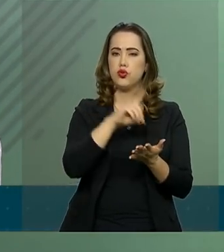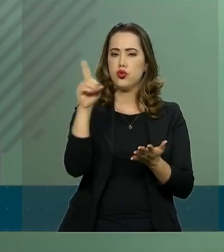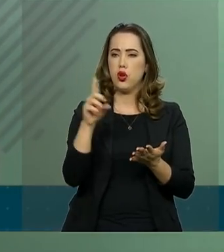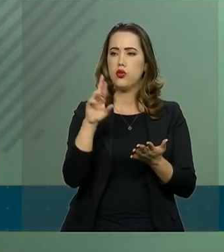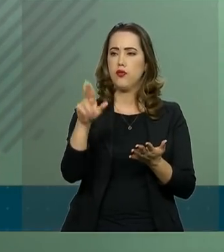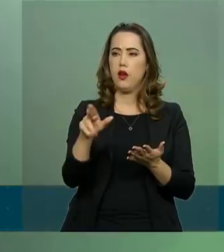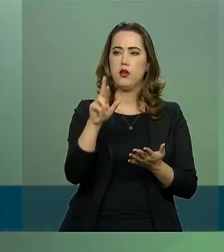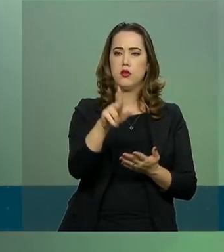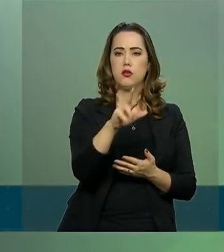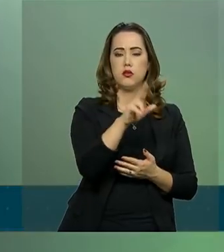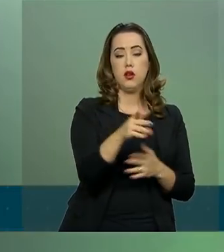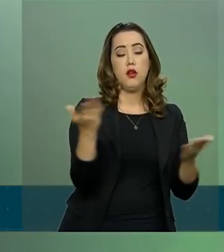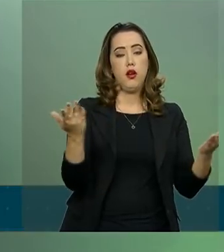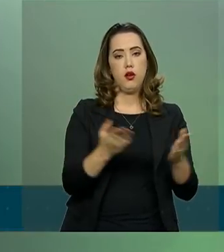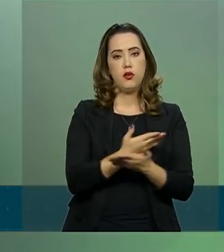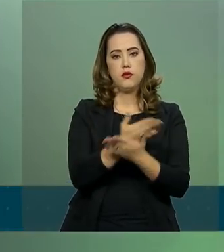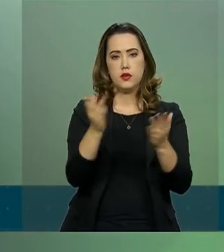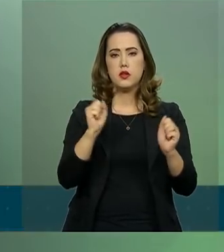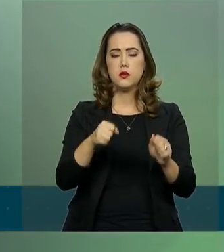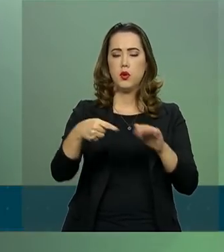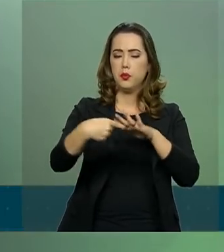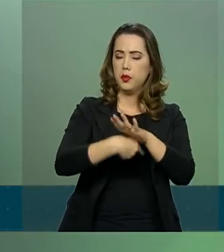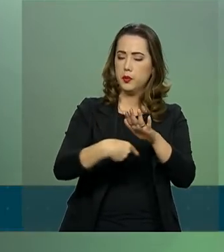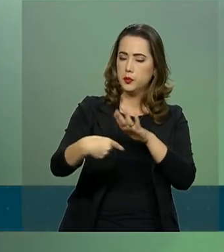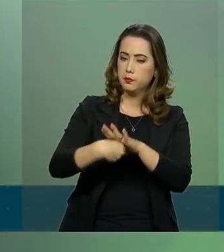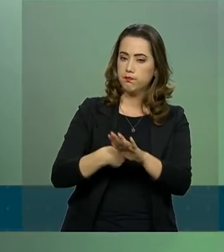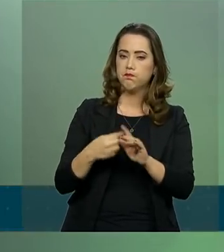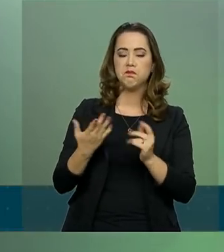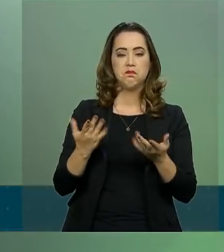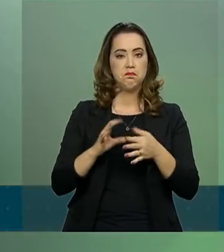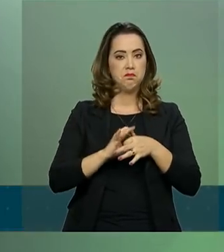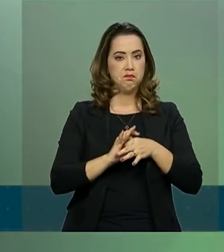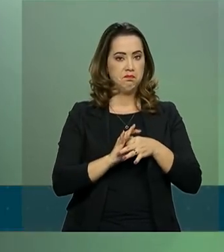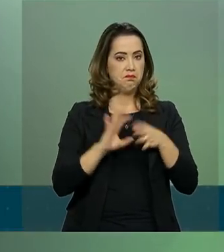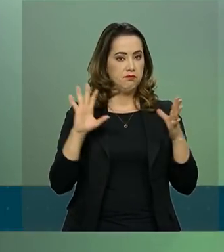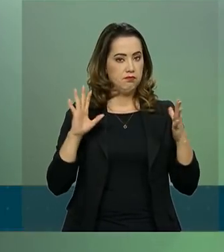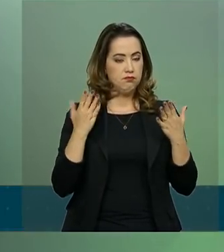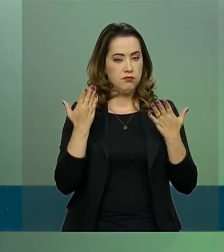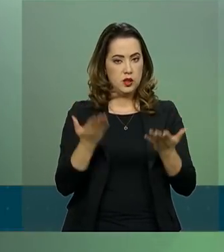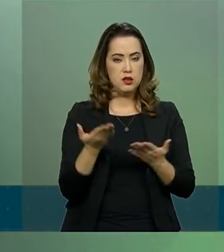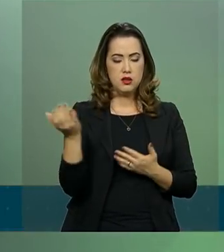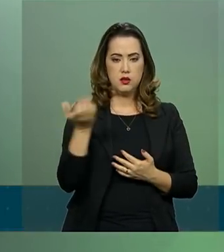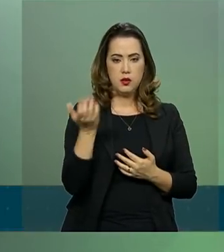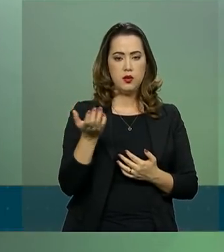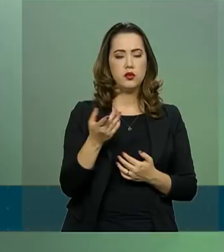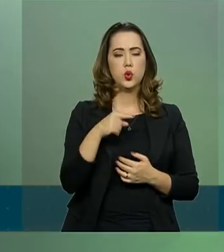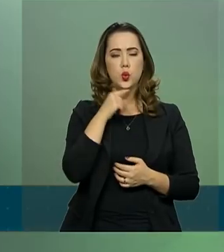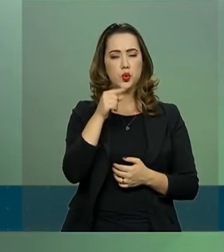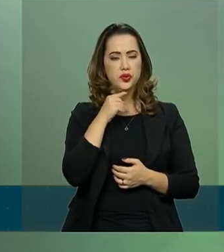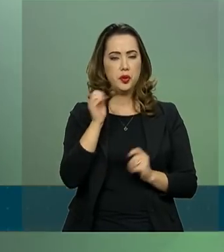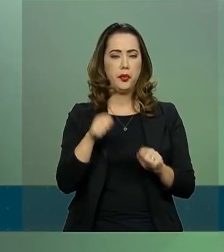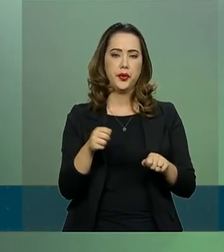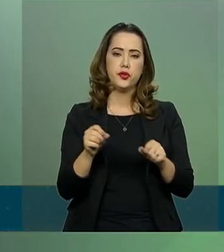Dito isso, coloco-me à disposição de vocês para as perguntas que, por acaso, ainda ocorram.